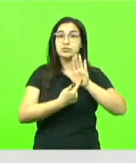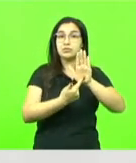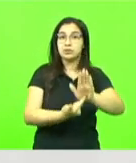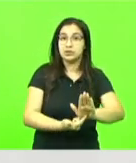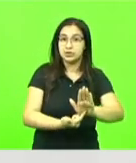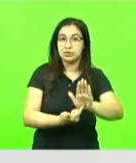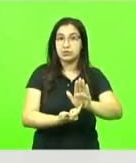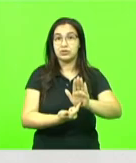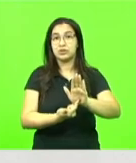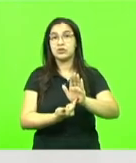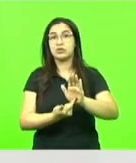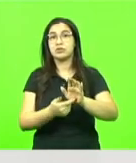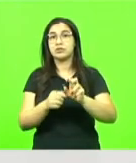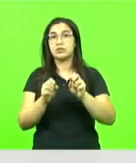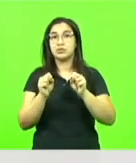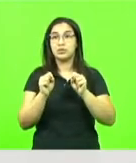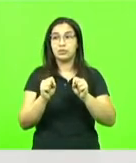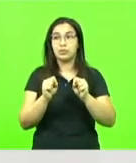se reavive,